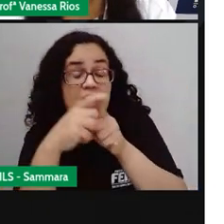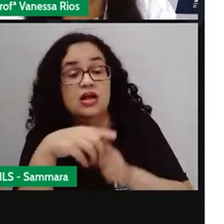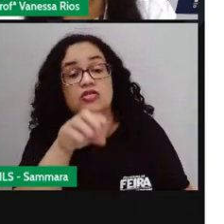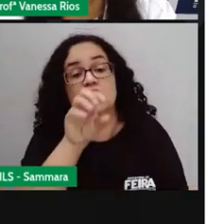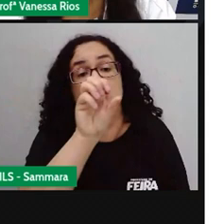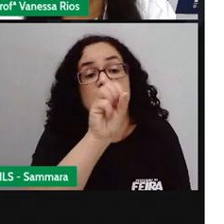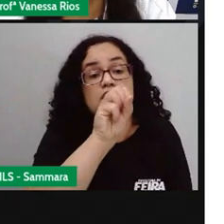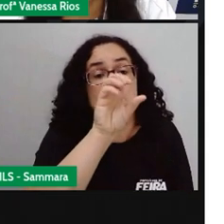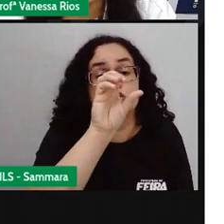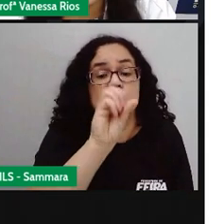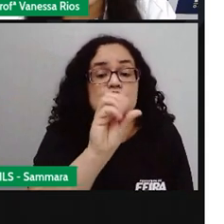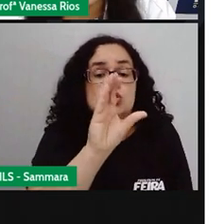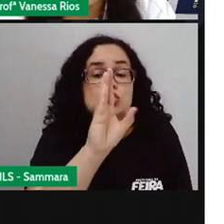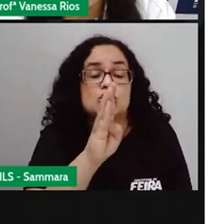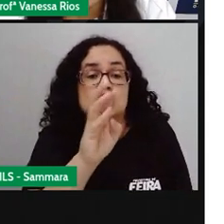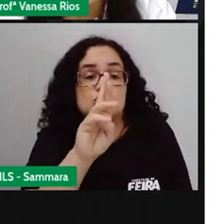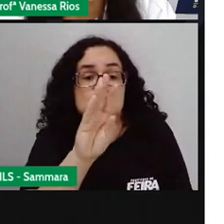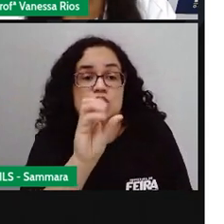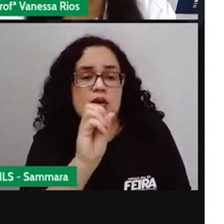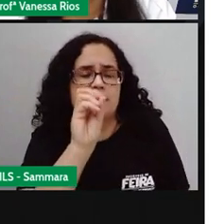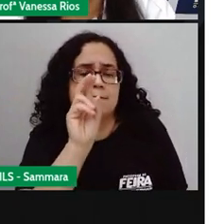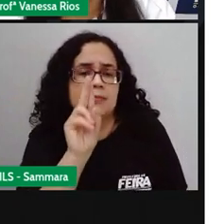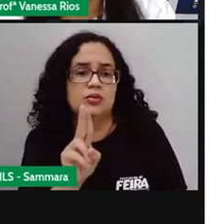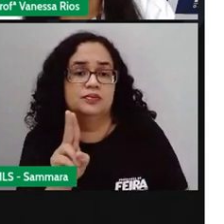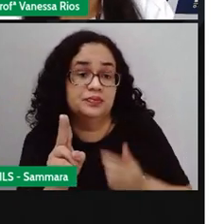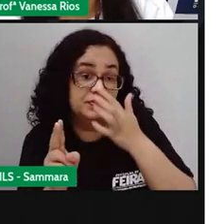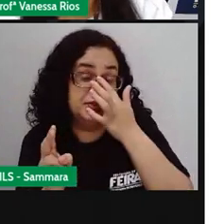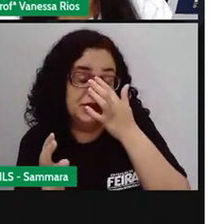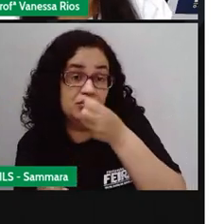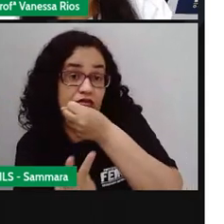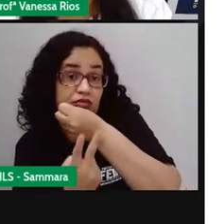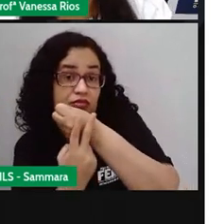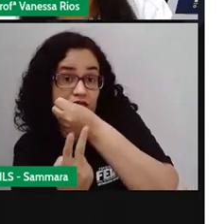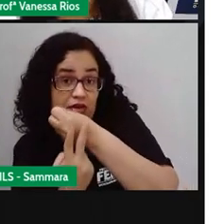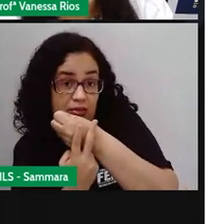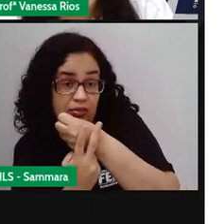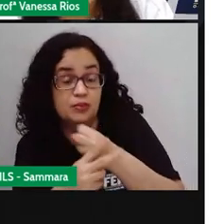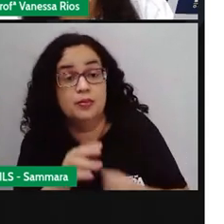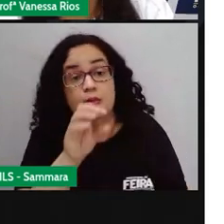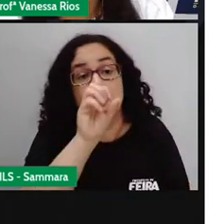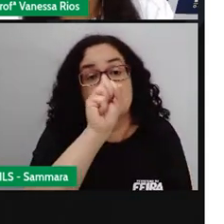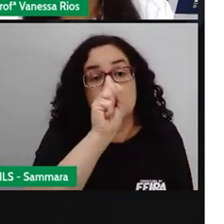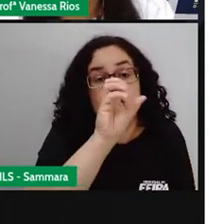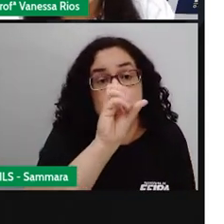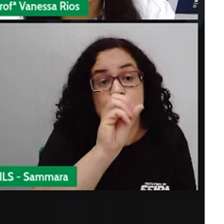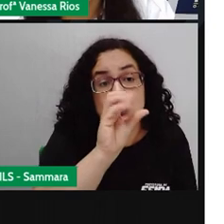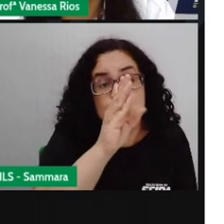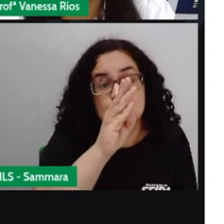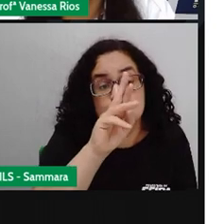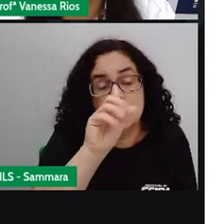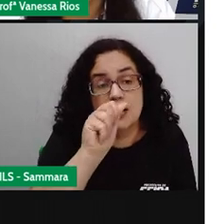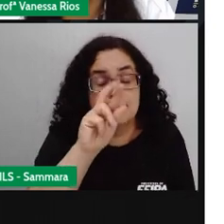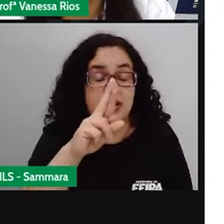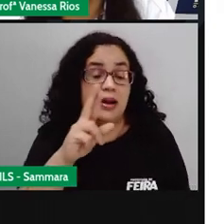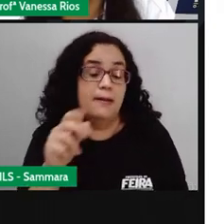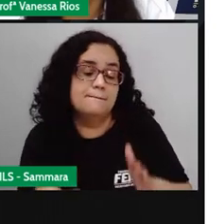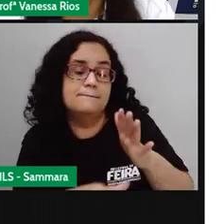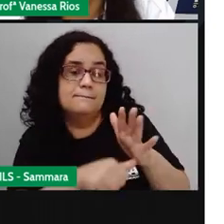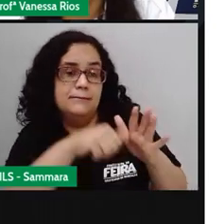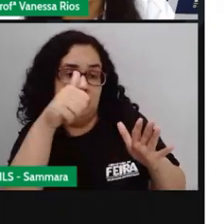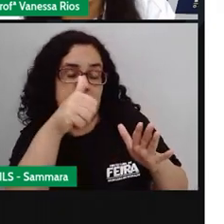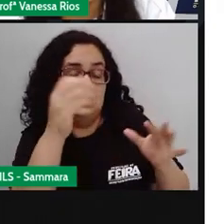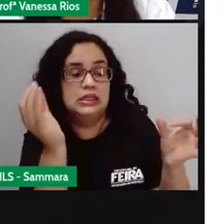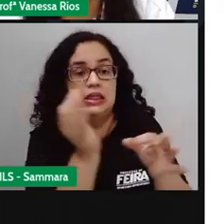Sobrou. O que vem do verbo Sobrar? Lembra lá? Primeira conjugação terminada em